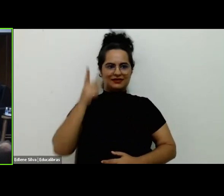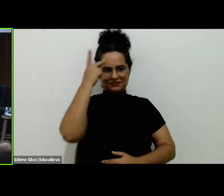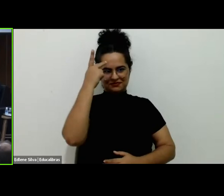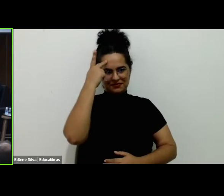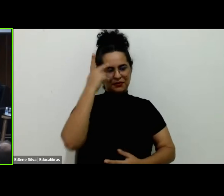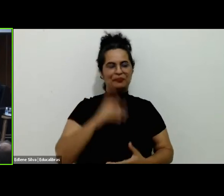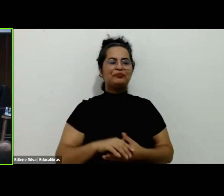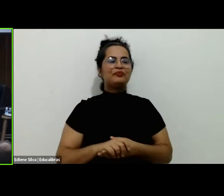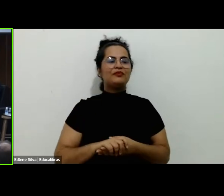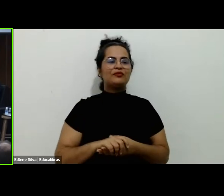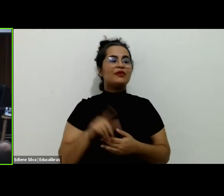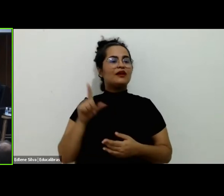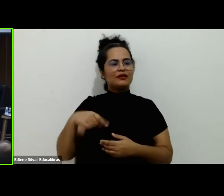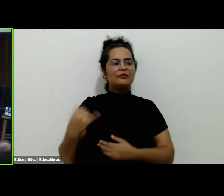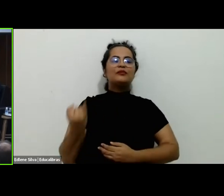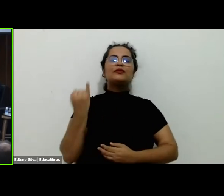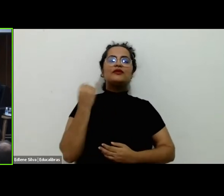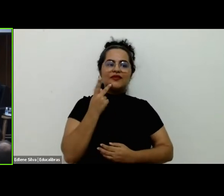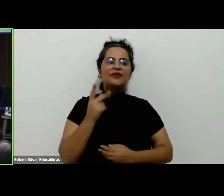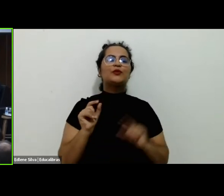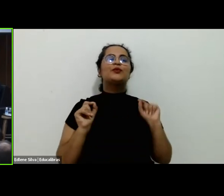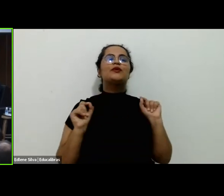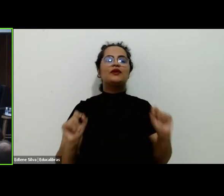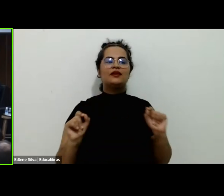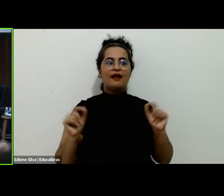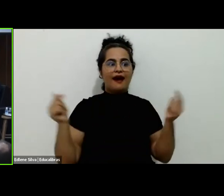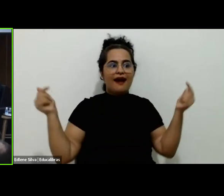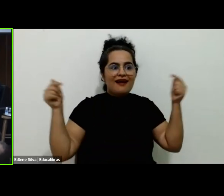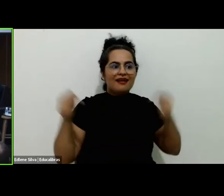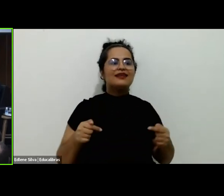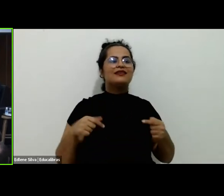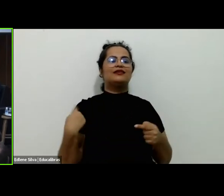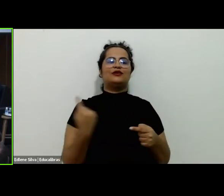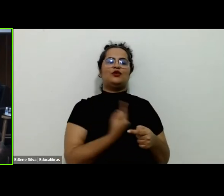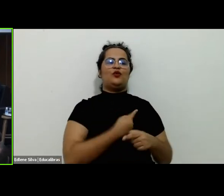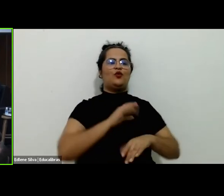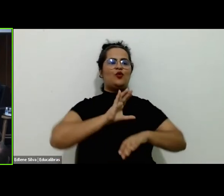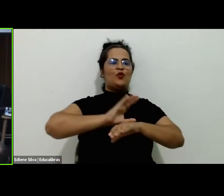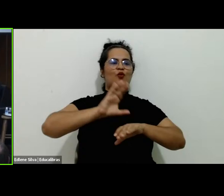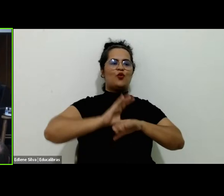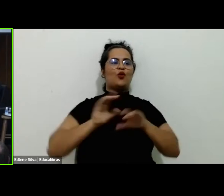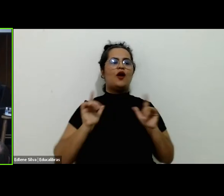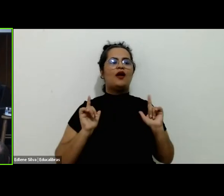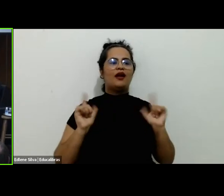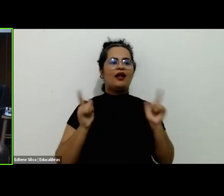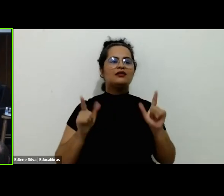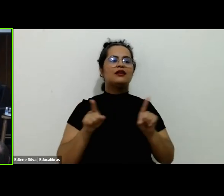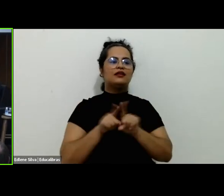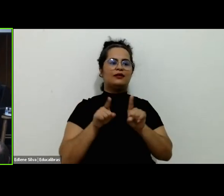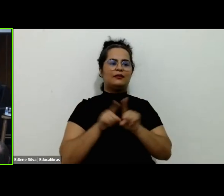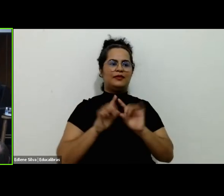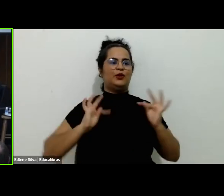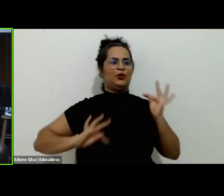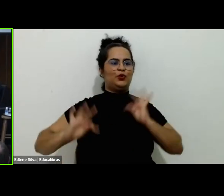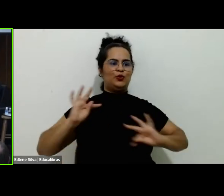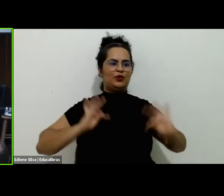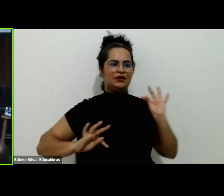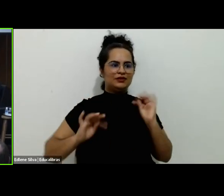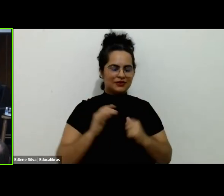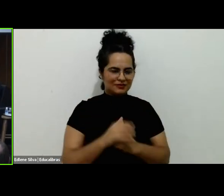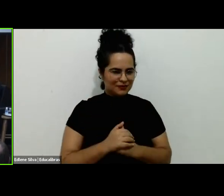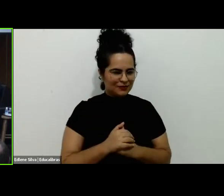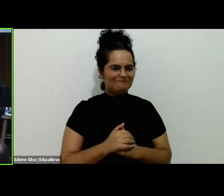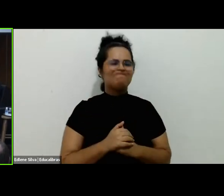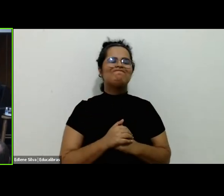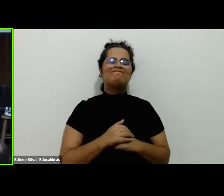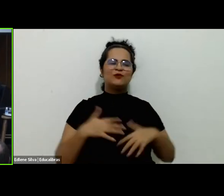Paulo. Acho que é importante destacar que aqui nessa casa nós temos o curso de lazer e turismo. Então, vocação maior